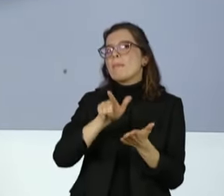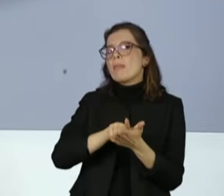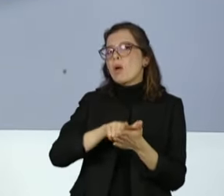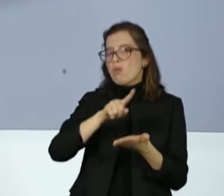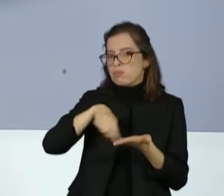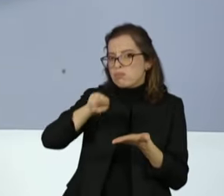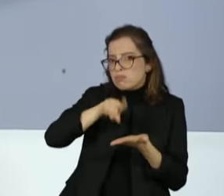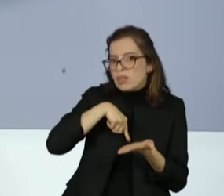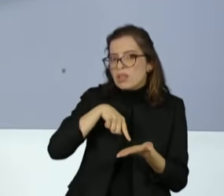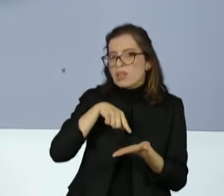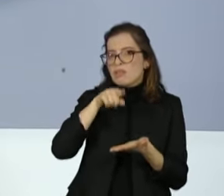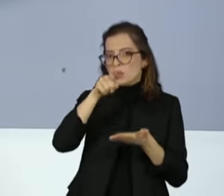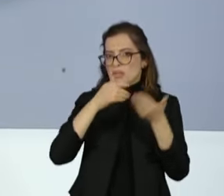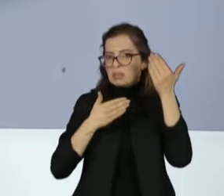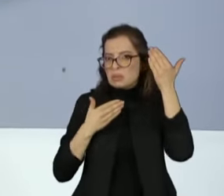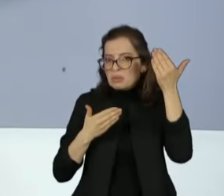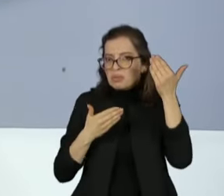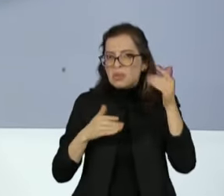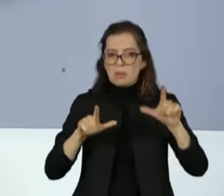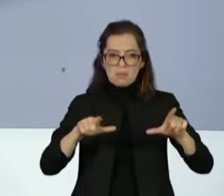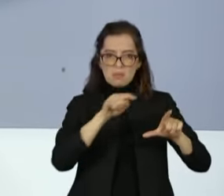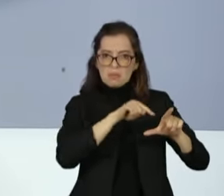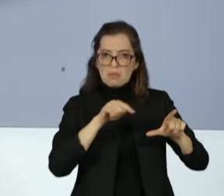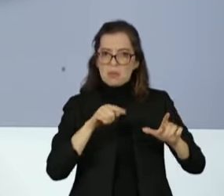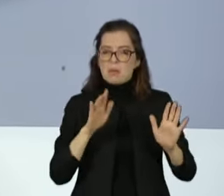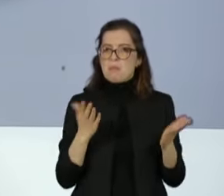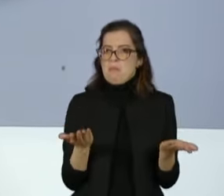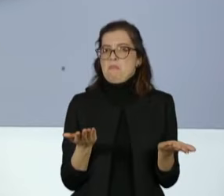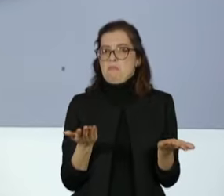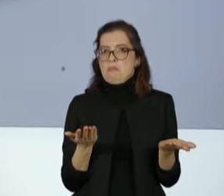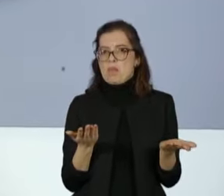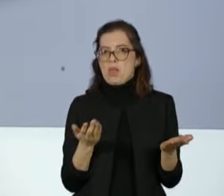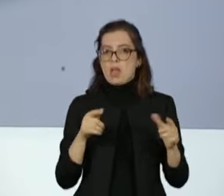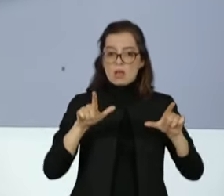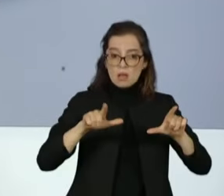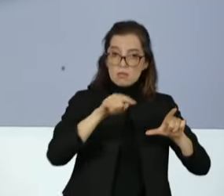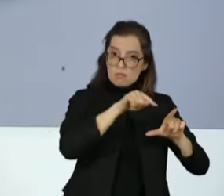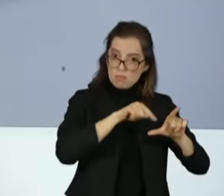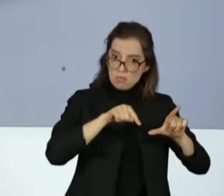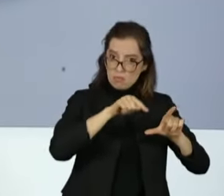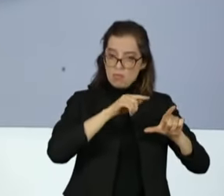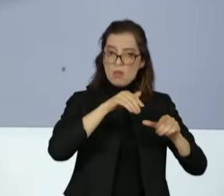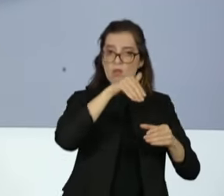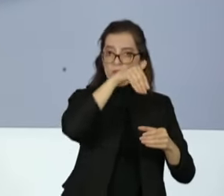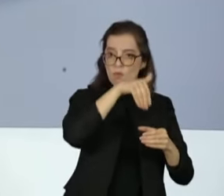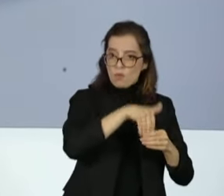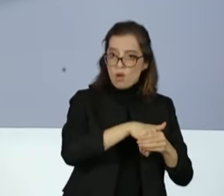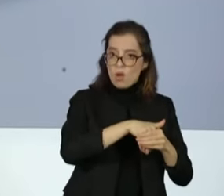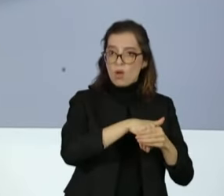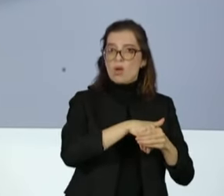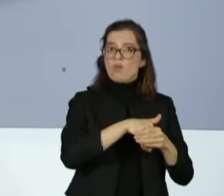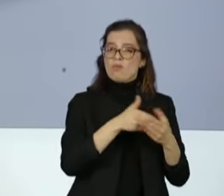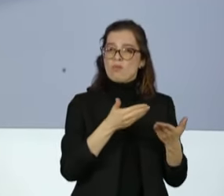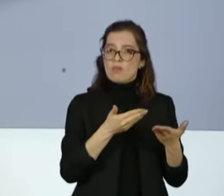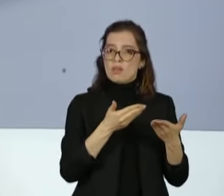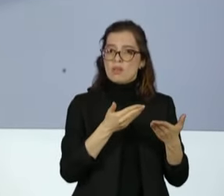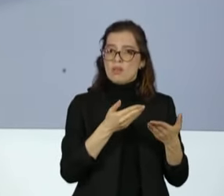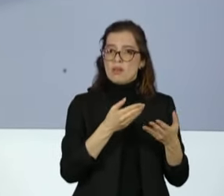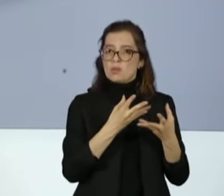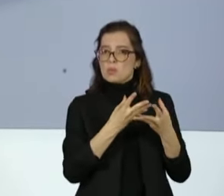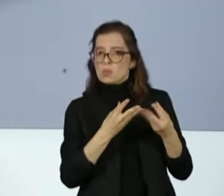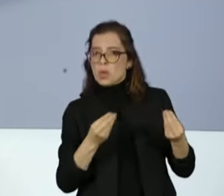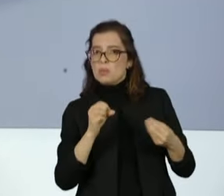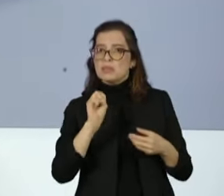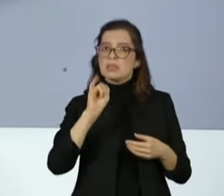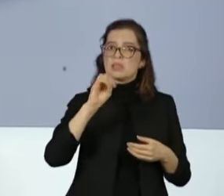urna eletrônica, dizendo o seguinte, será que o meu voto depositado lá, depois de processado, se concretiza? Eu